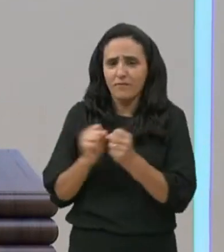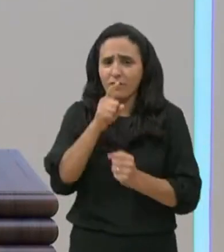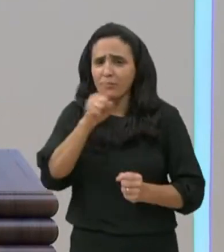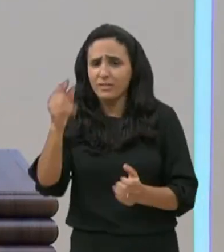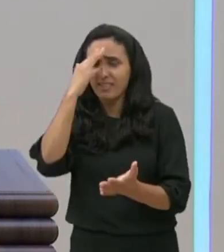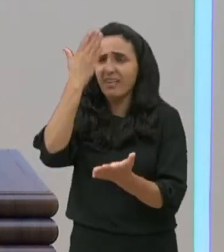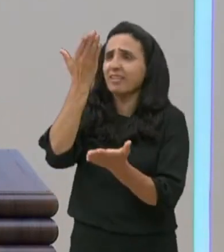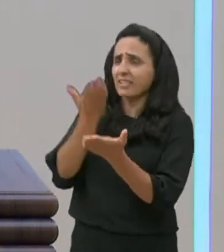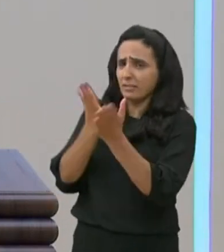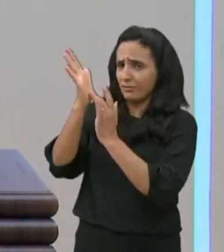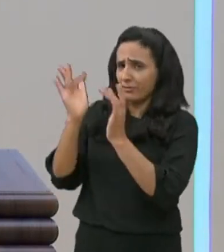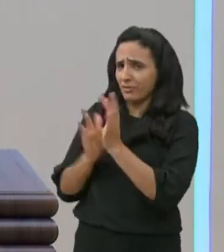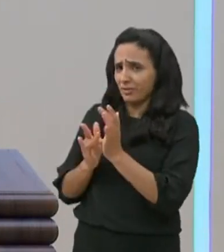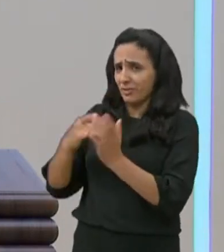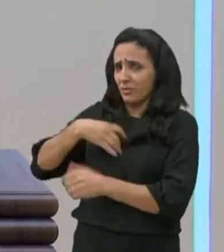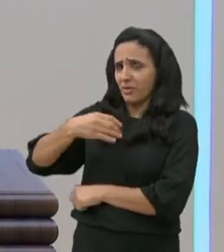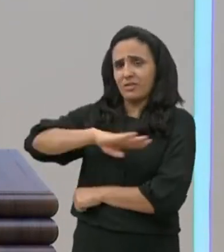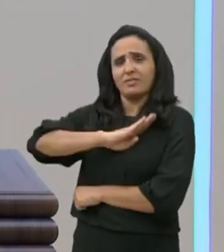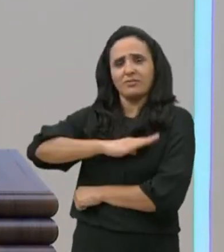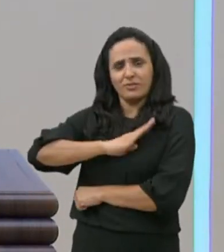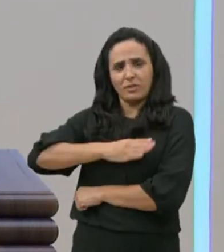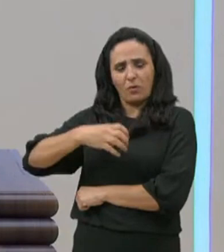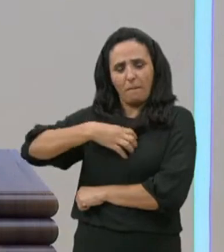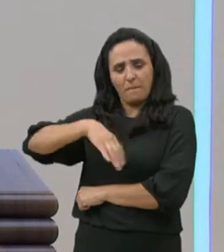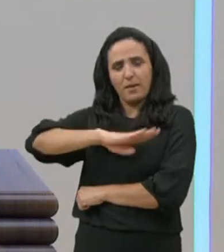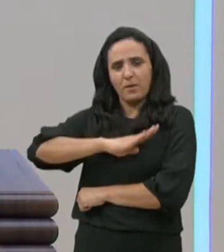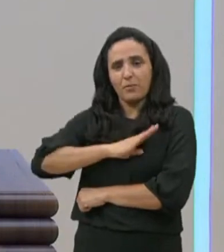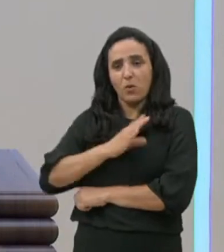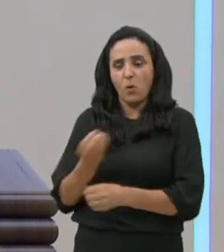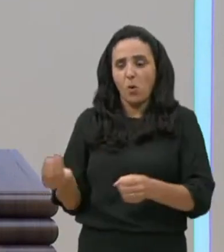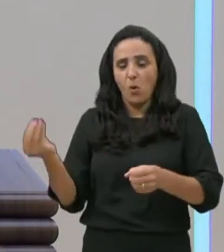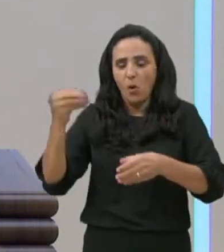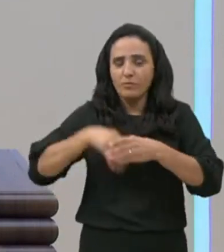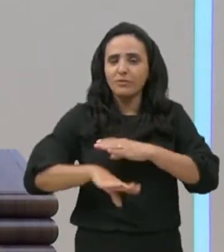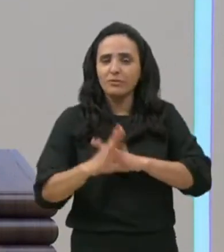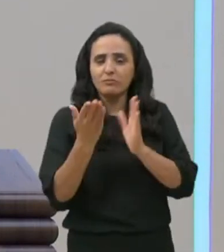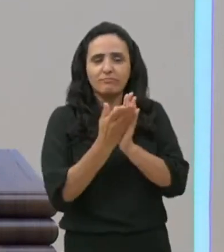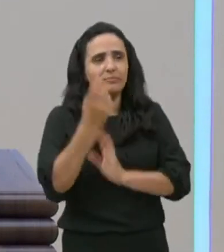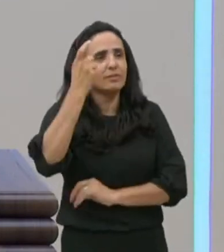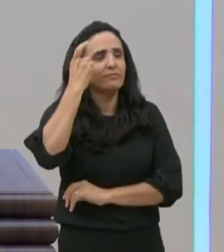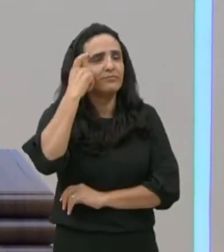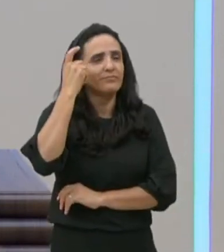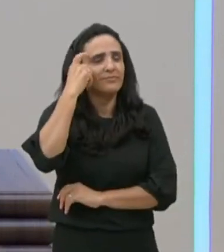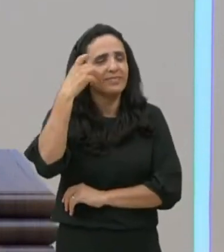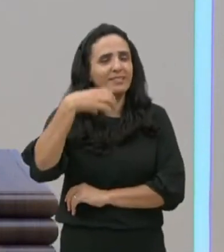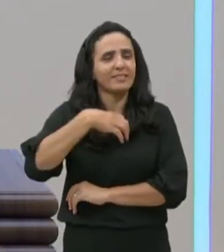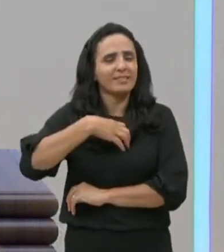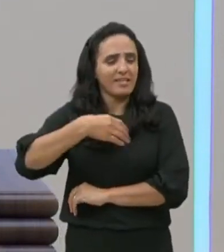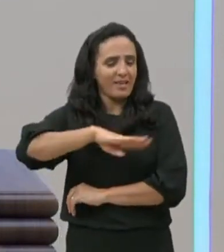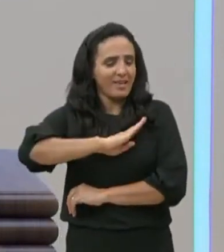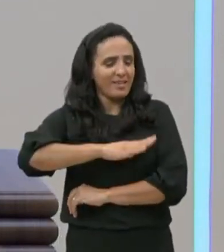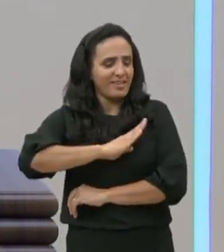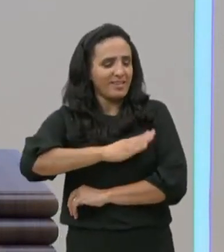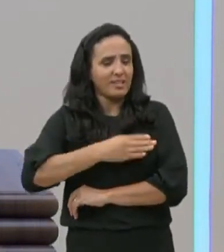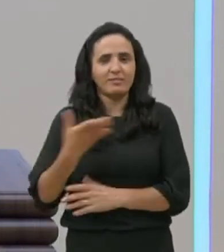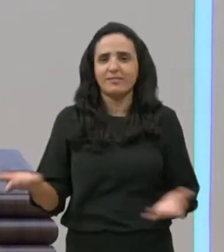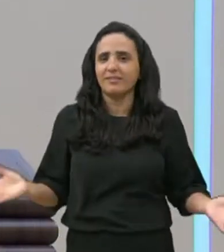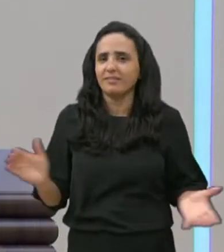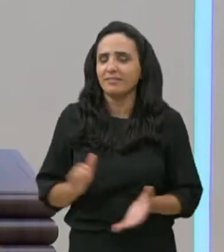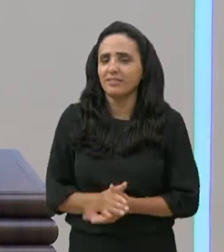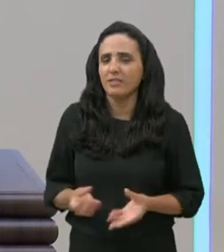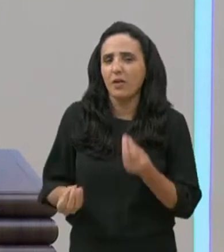estar acreditando, mesmo no seu coração, no seu íntimo, ou lá dentro, você está pensando, eu digo, que Jesus vai fazer, mas,